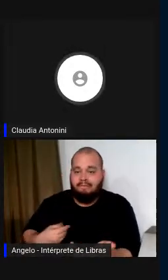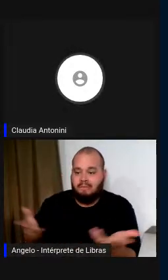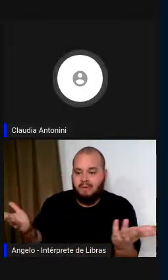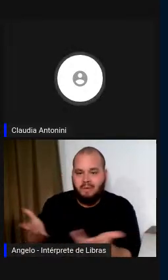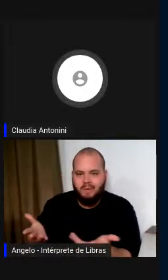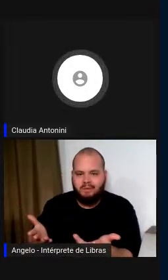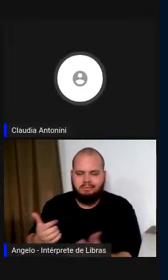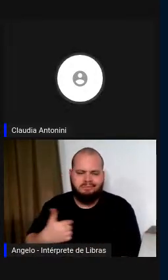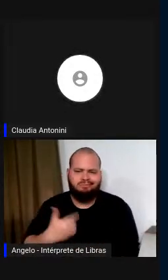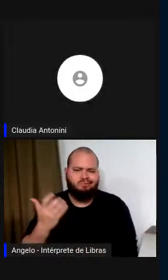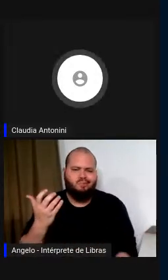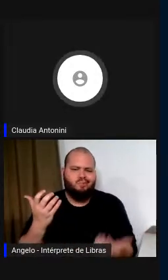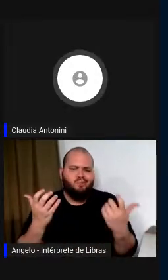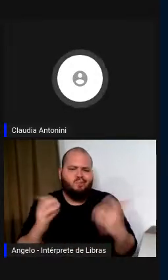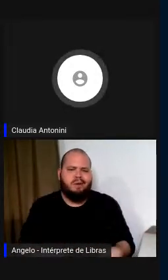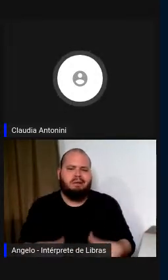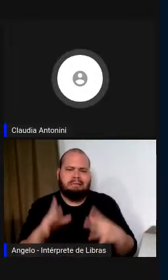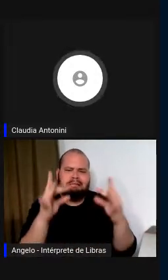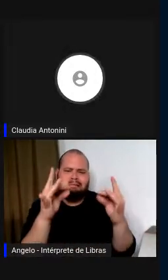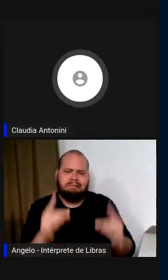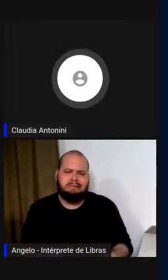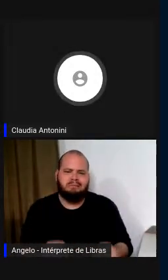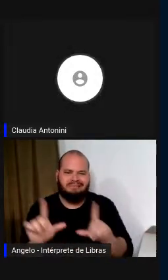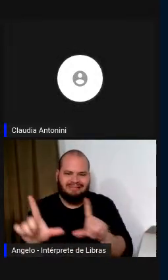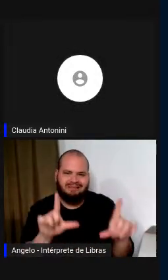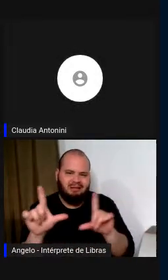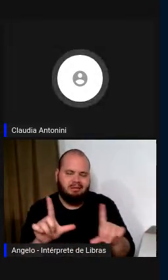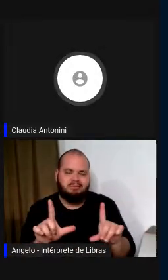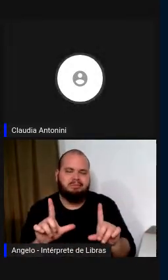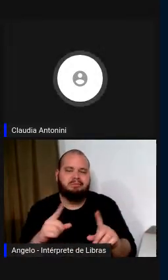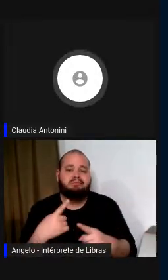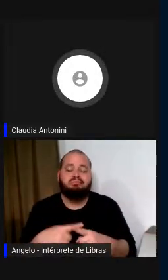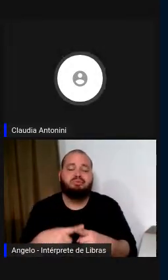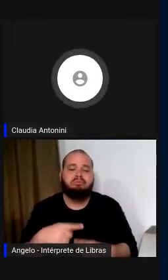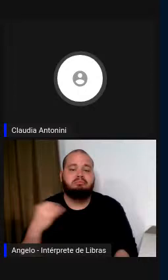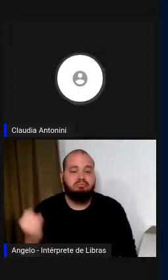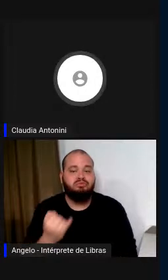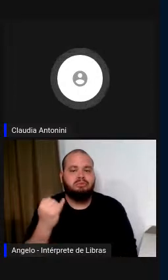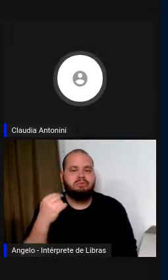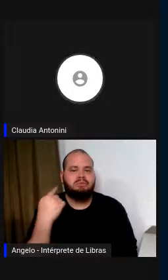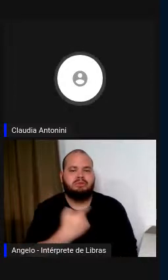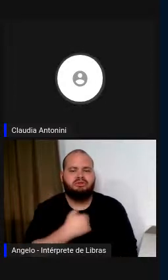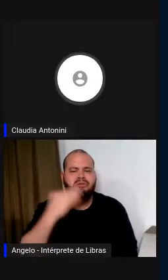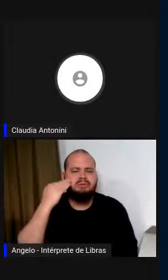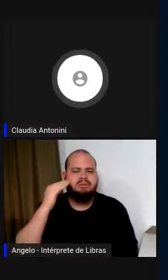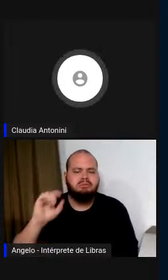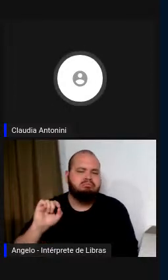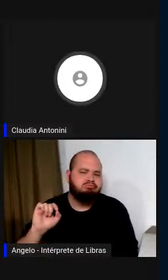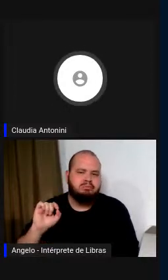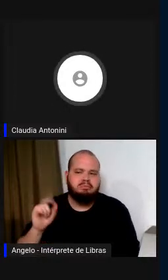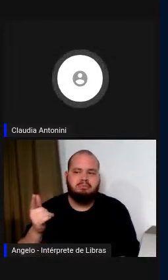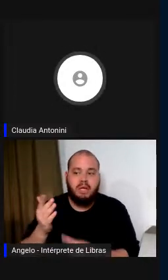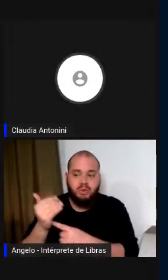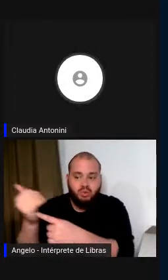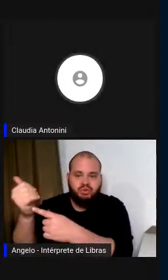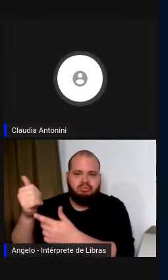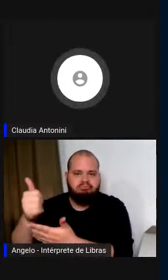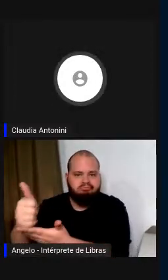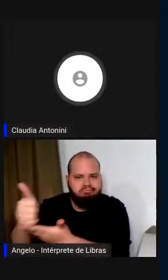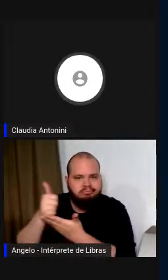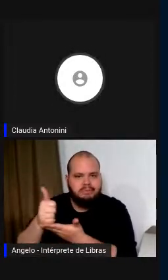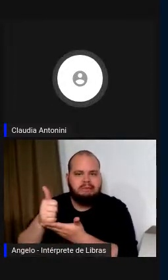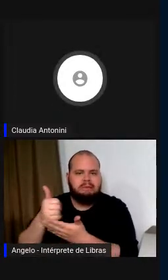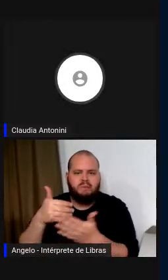slide porque é importante entender que a tecnologia de base para qualquer instrumento de